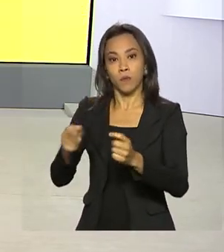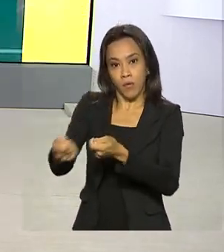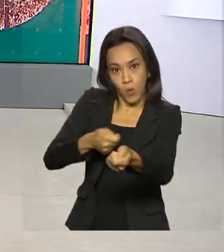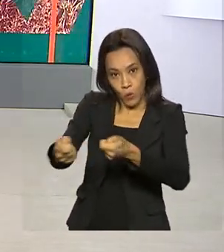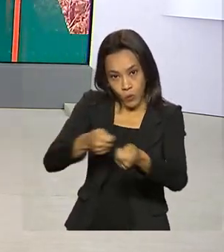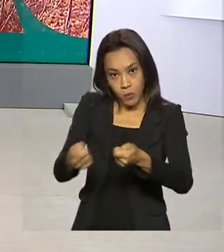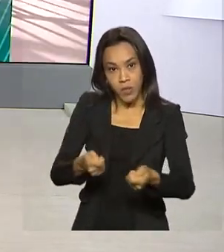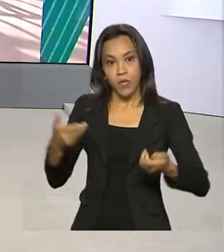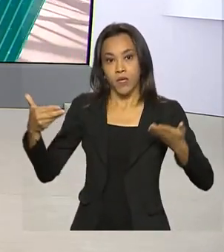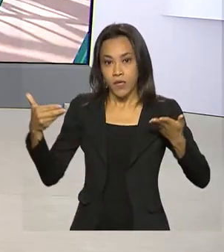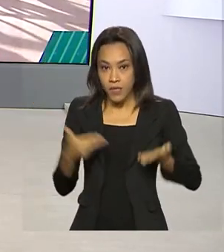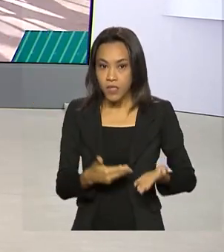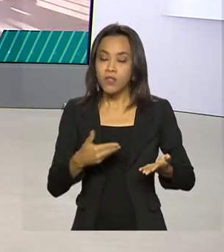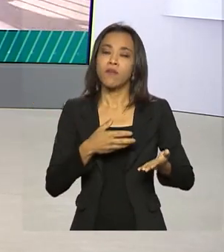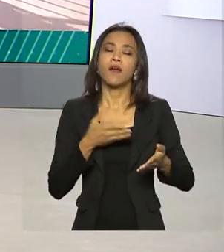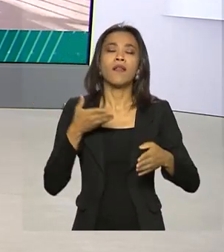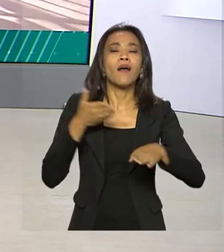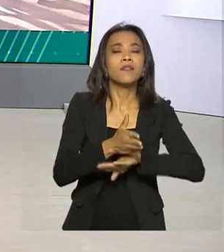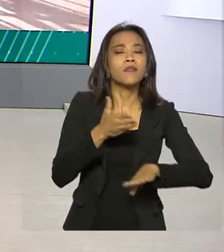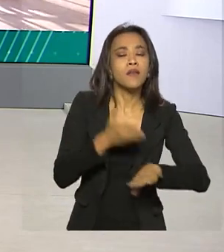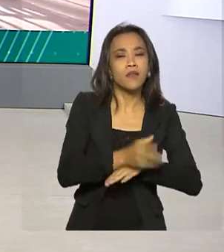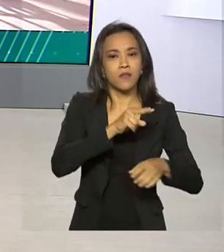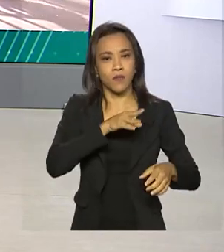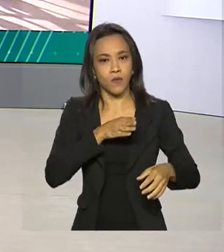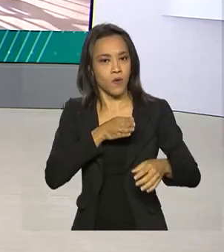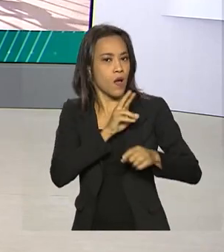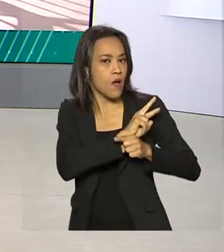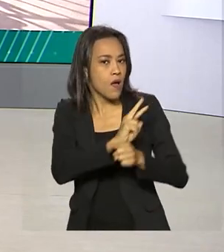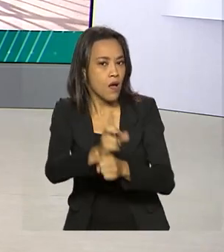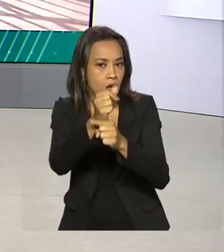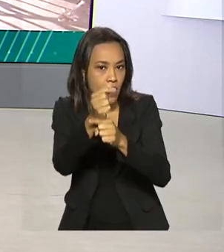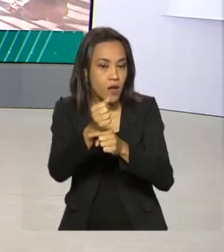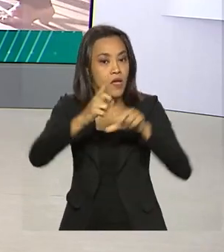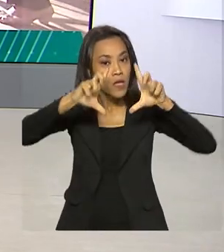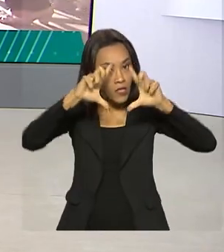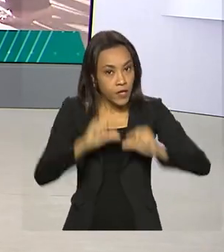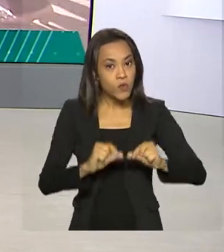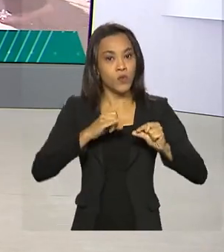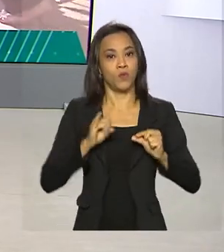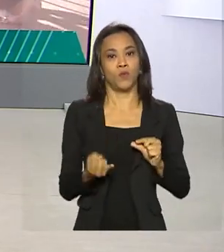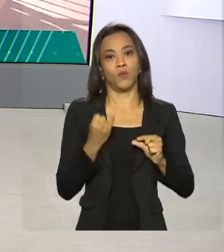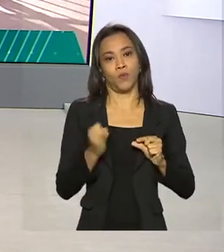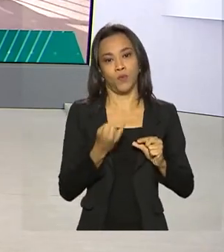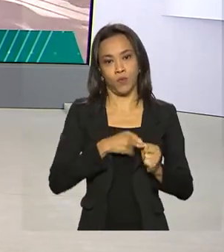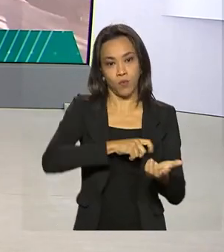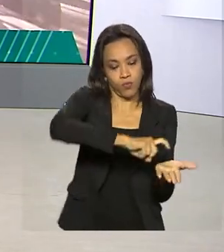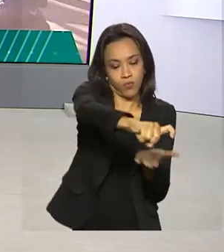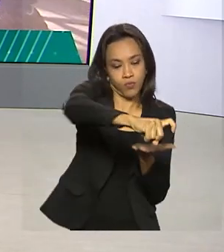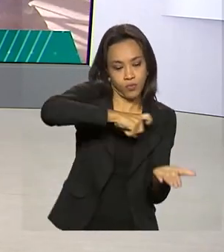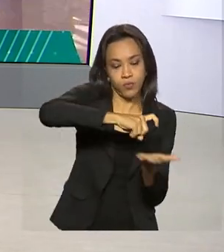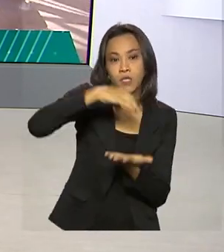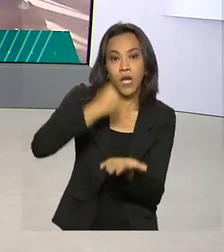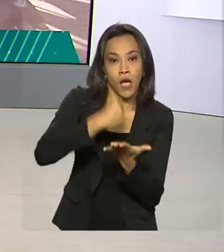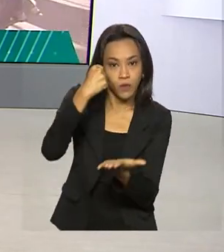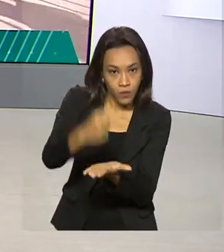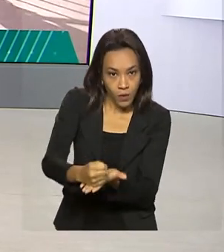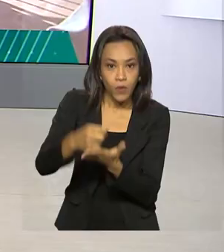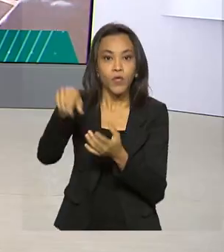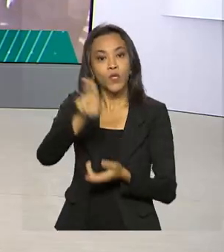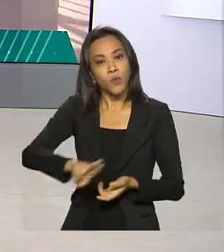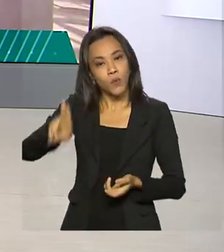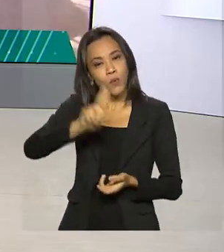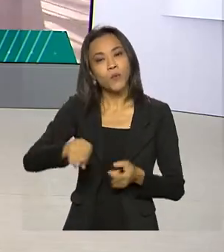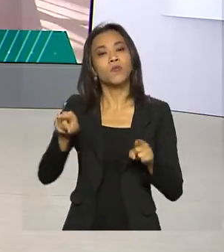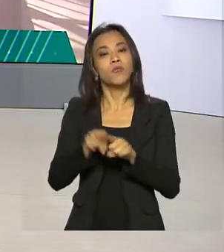facilitar o acesso a financiamentos e baixar os juros com a digitalização dos serviços de cartórios e o uso racional de